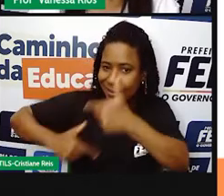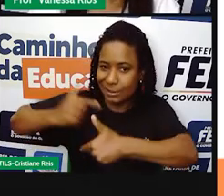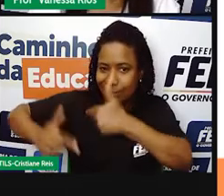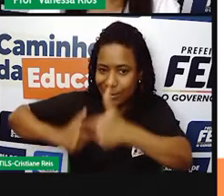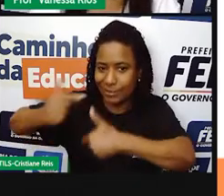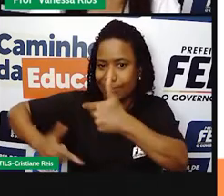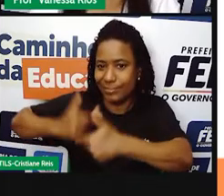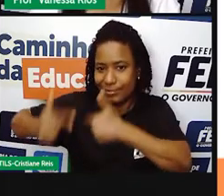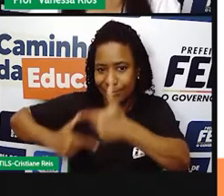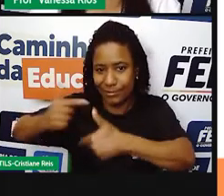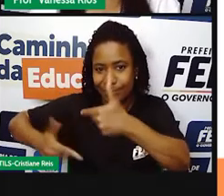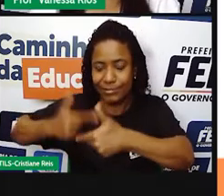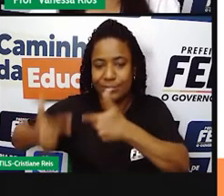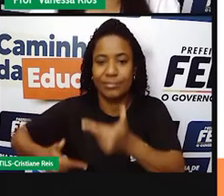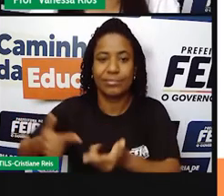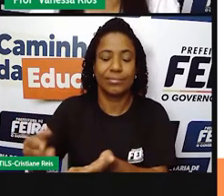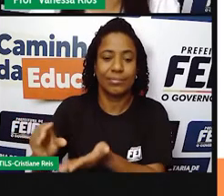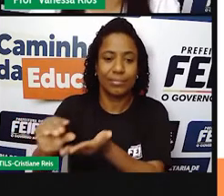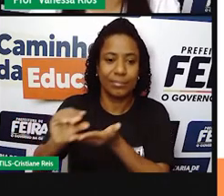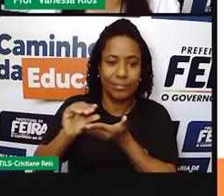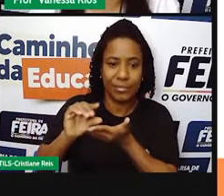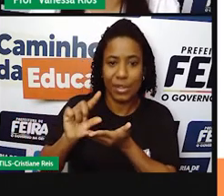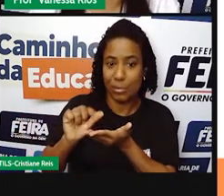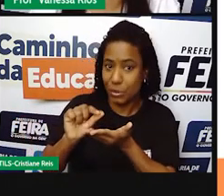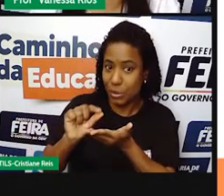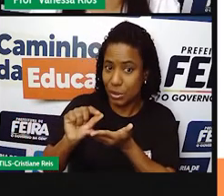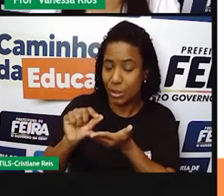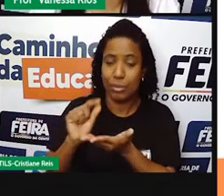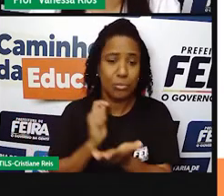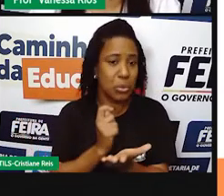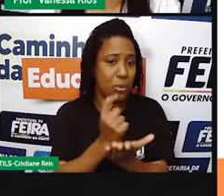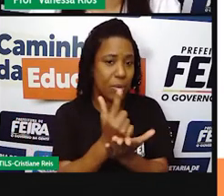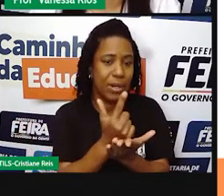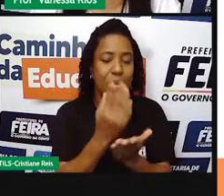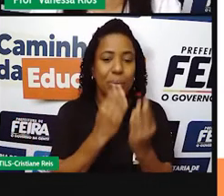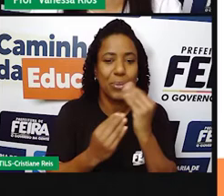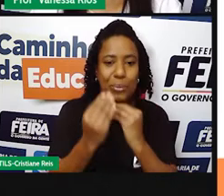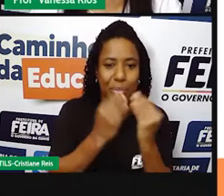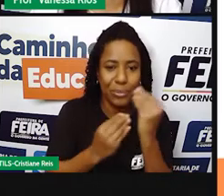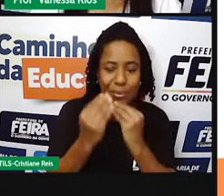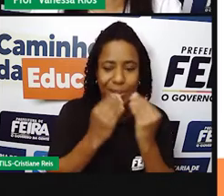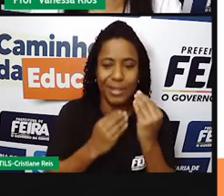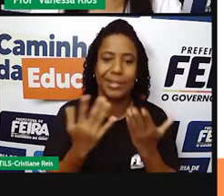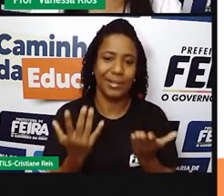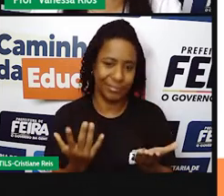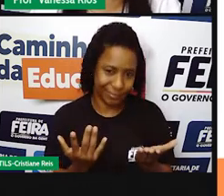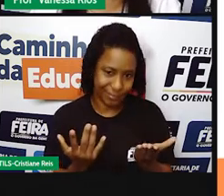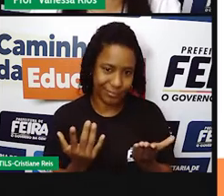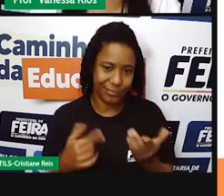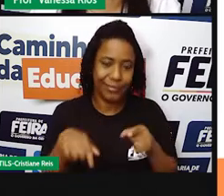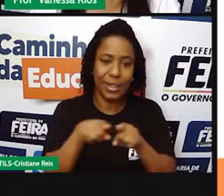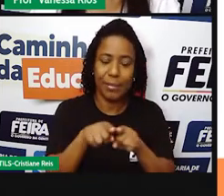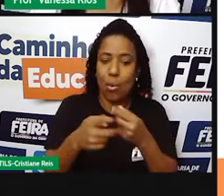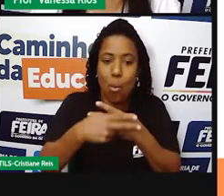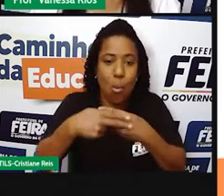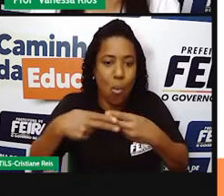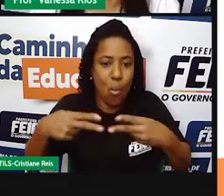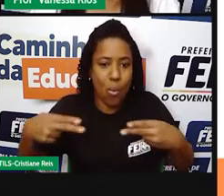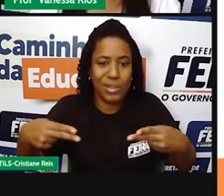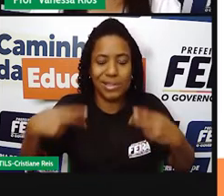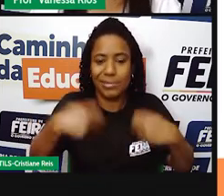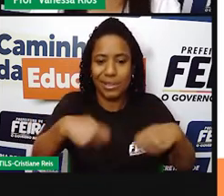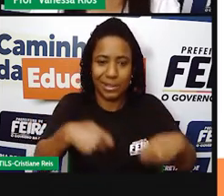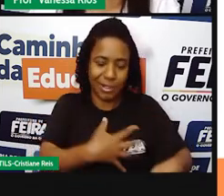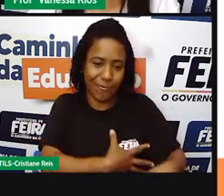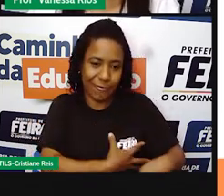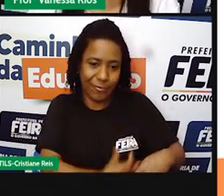dinheiro necessário para comprar os alimentos. E para também conseguir alcançar outras necessidades dos filhos e de